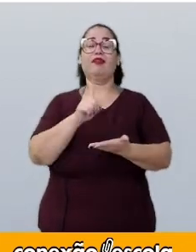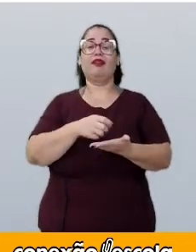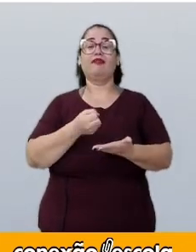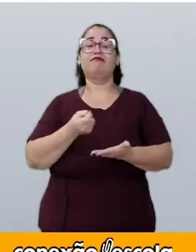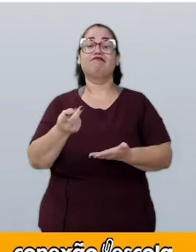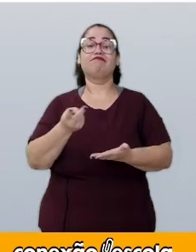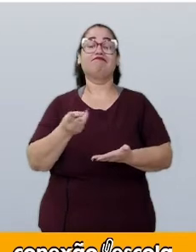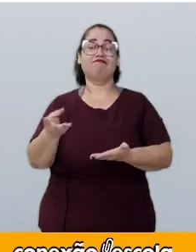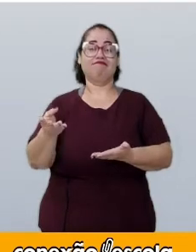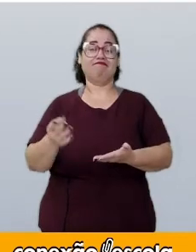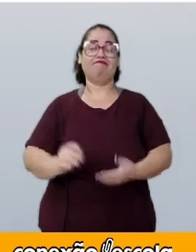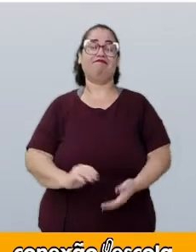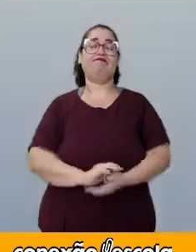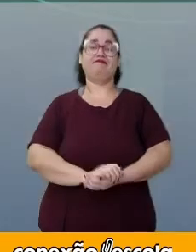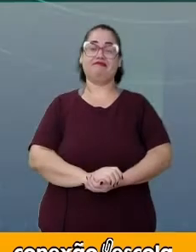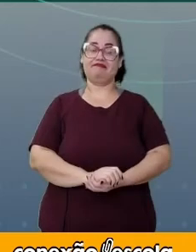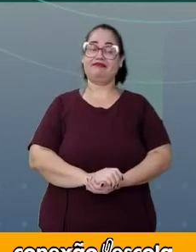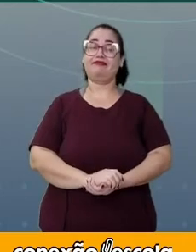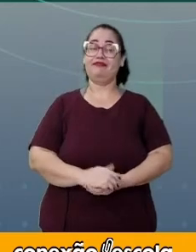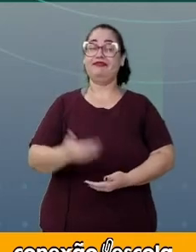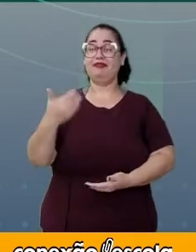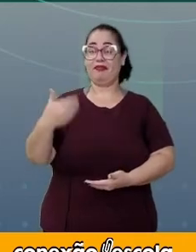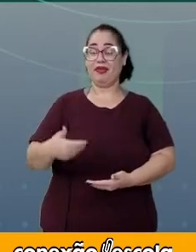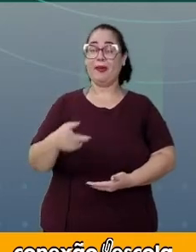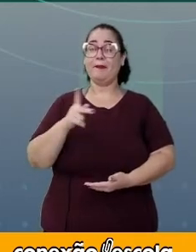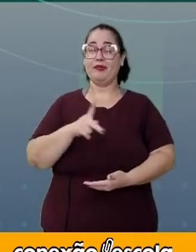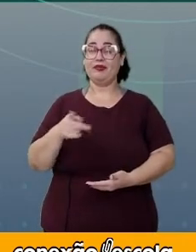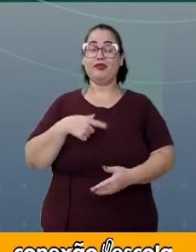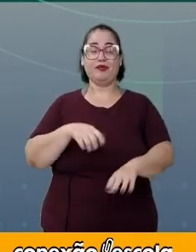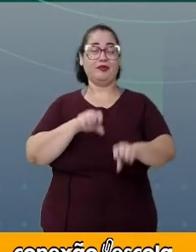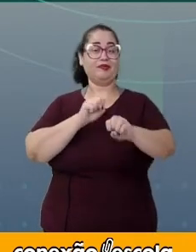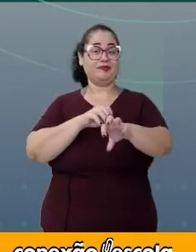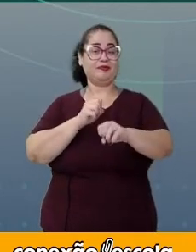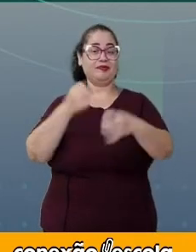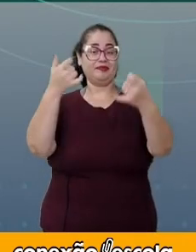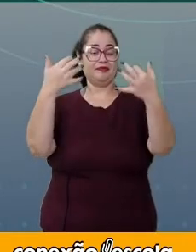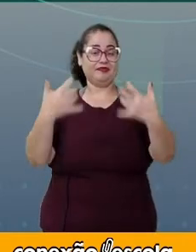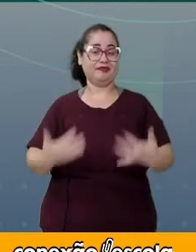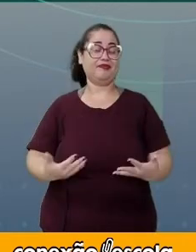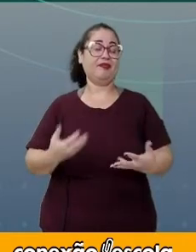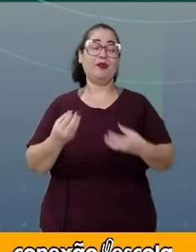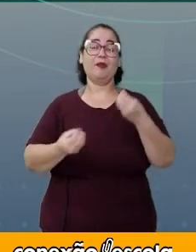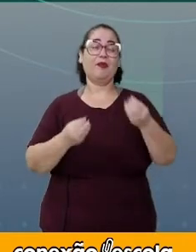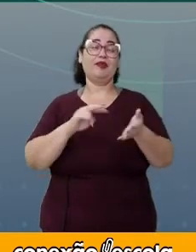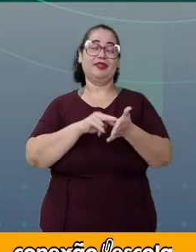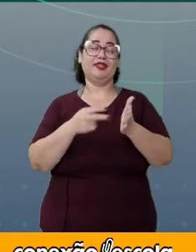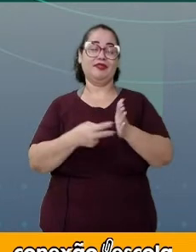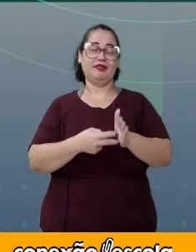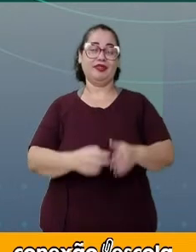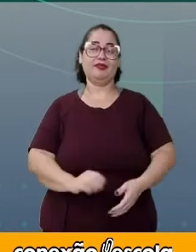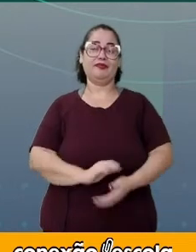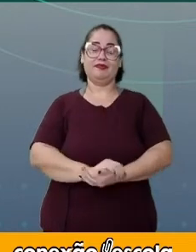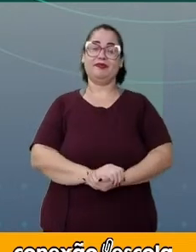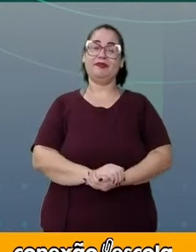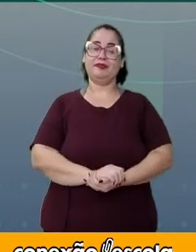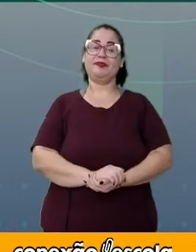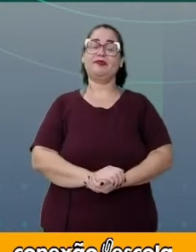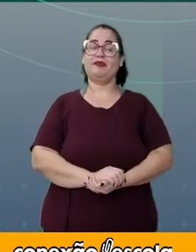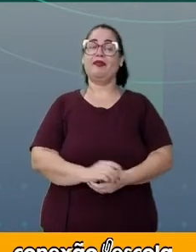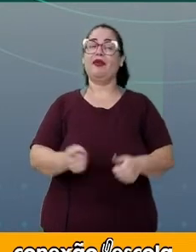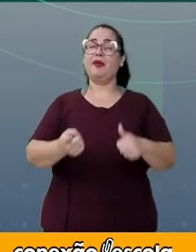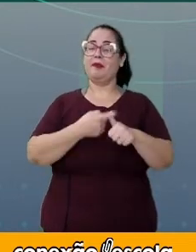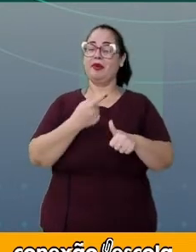contagem. E eu agora vou te explicar do que se trata. Primeiramente,